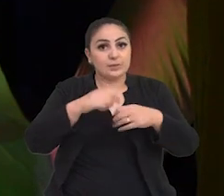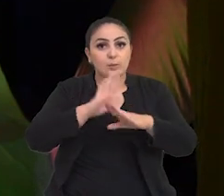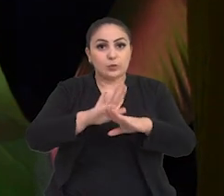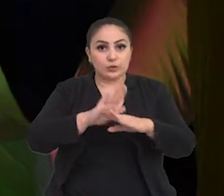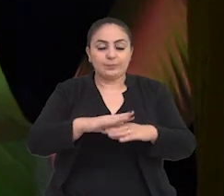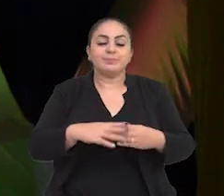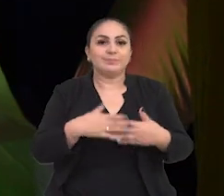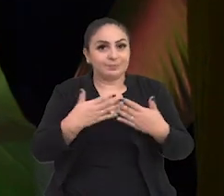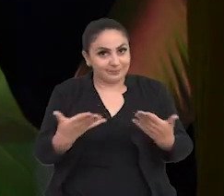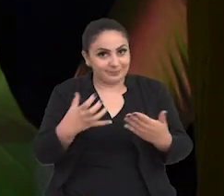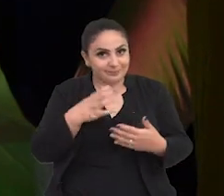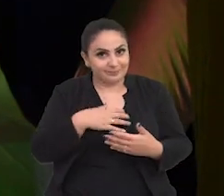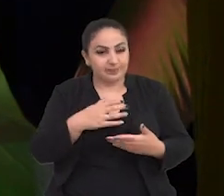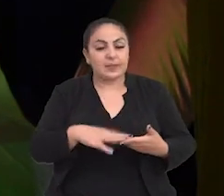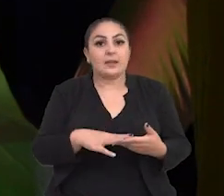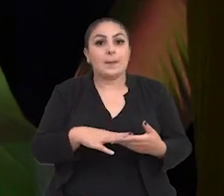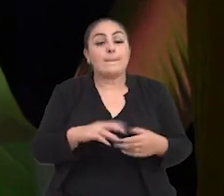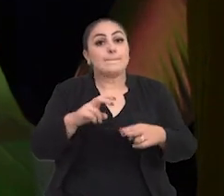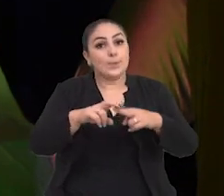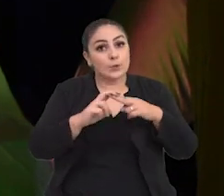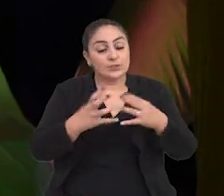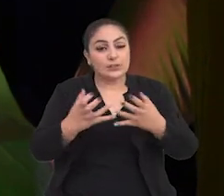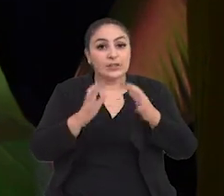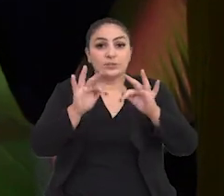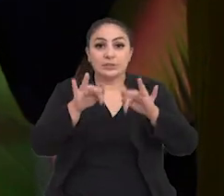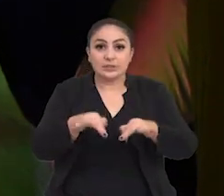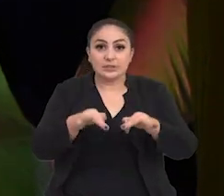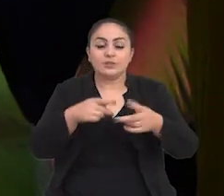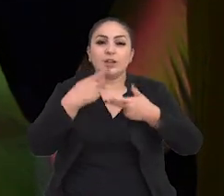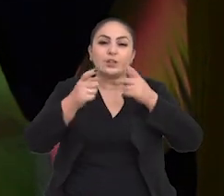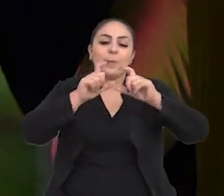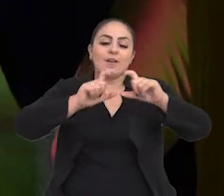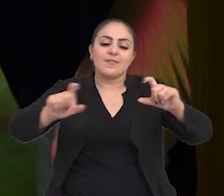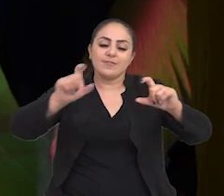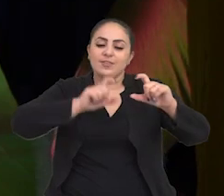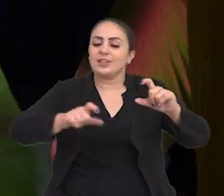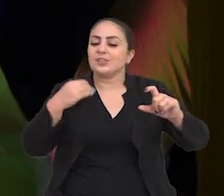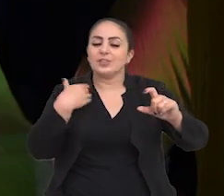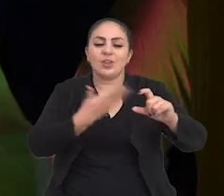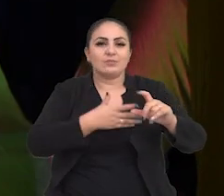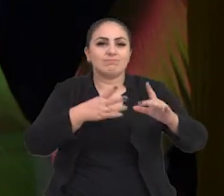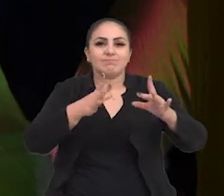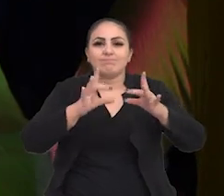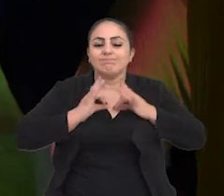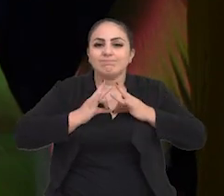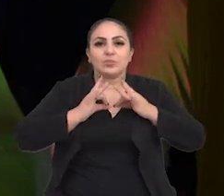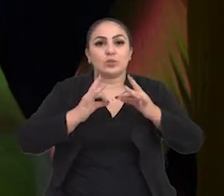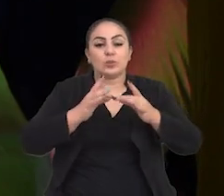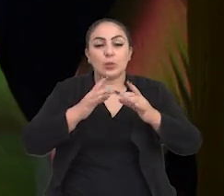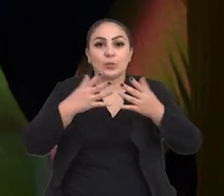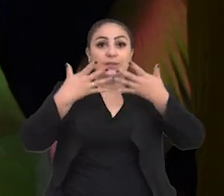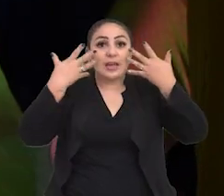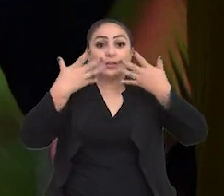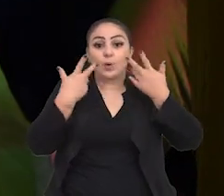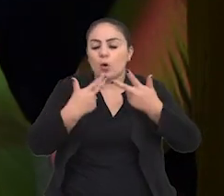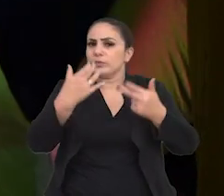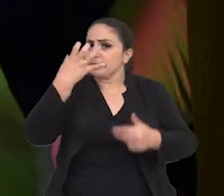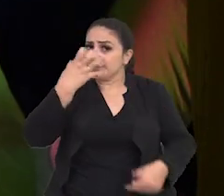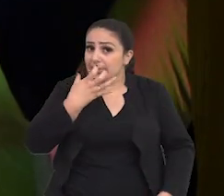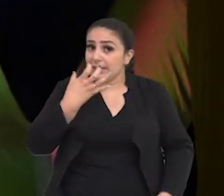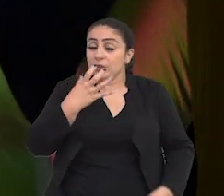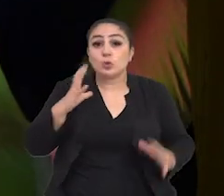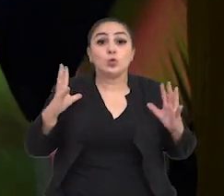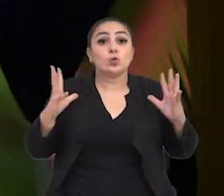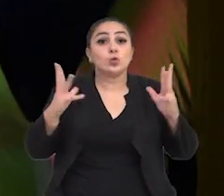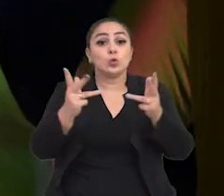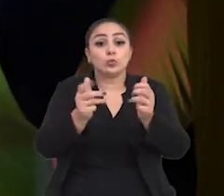precisamos se ajudar. Não é assim? Então, quero terminar falando uma frase que a gente sempre leva aqui no teatro como algo muito